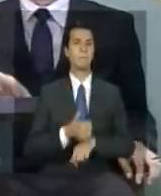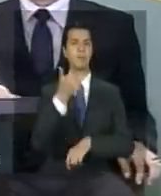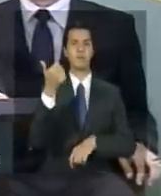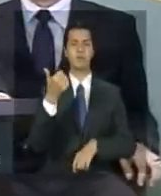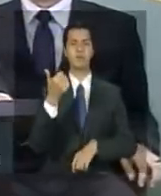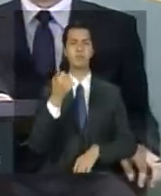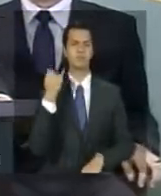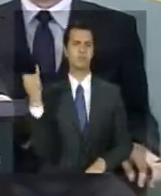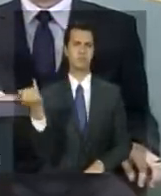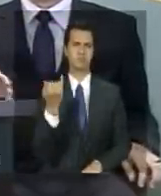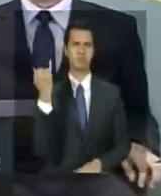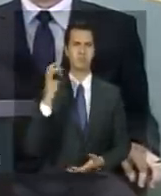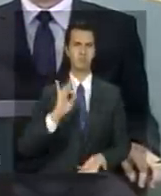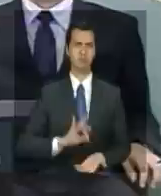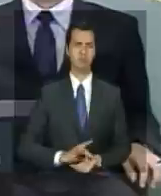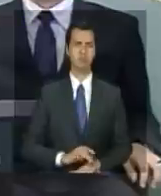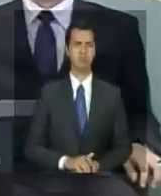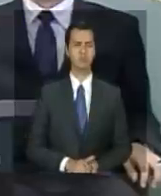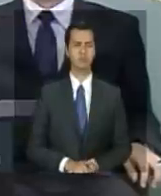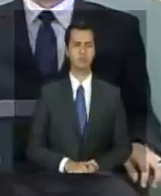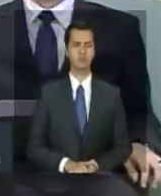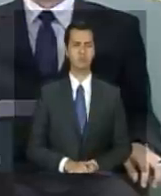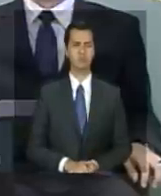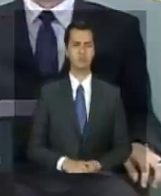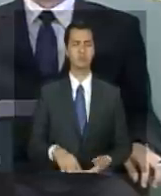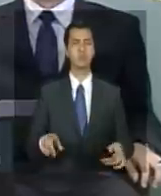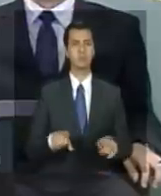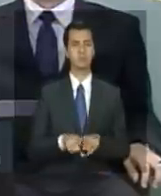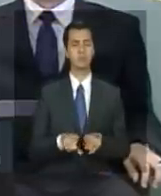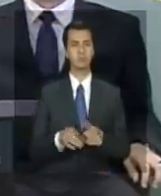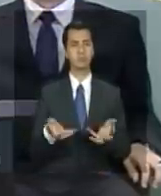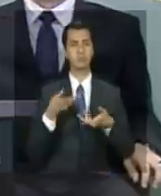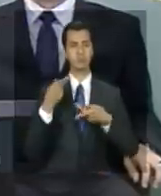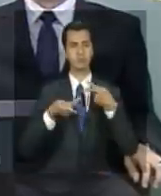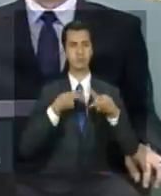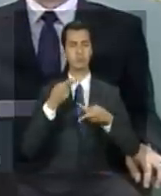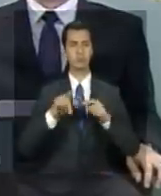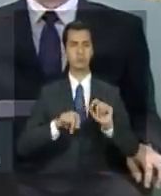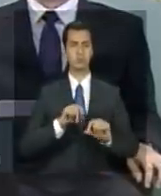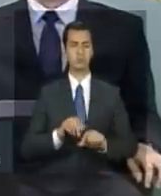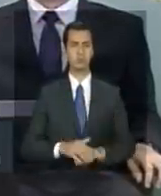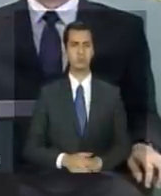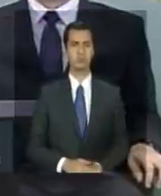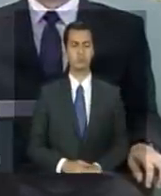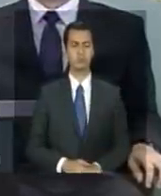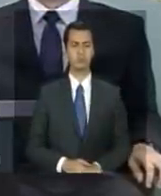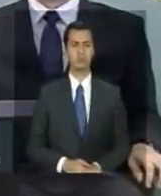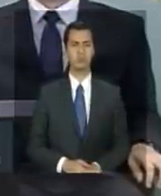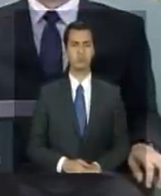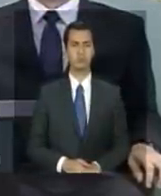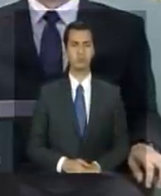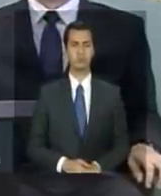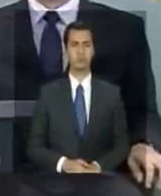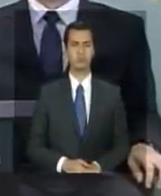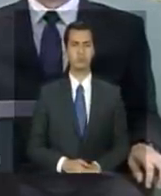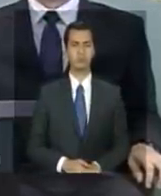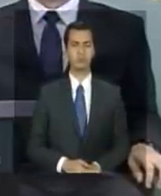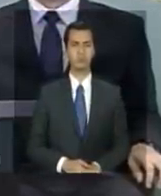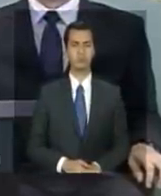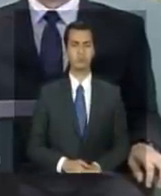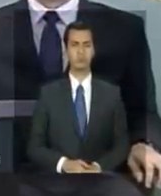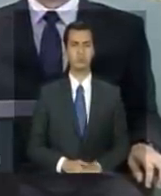isso é imprescindível queria dizer também que é mérito deste